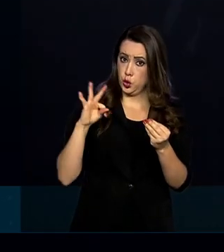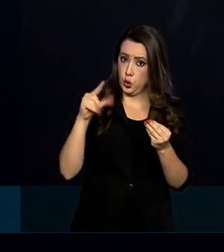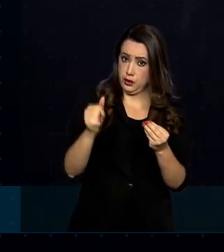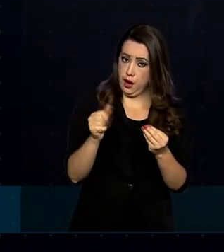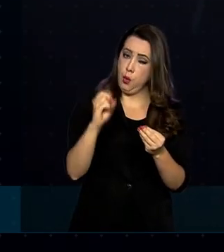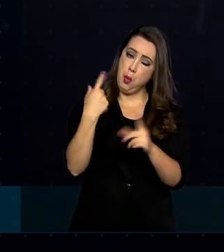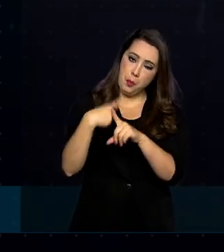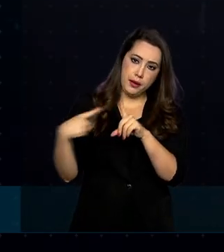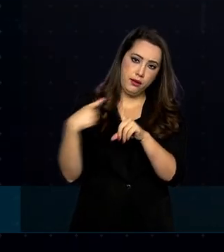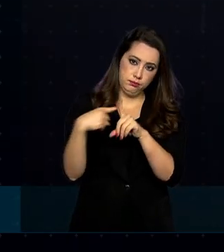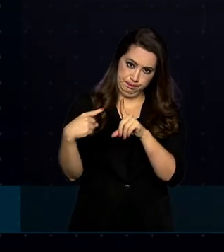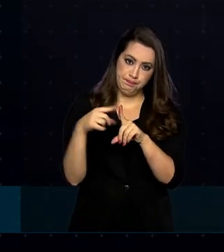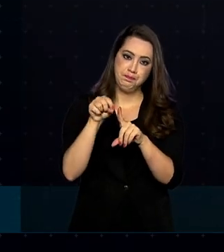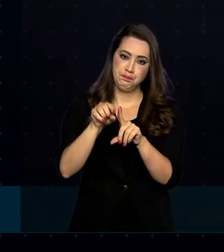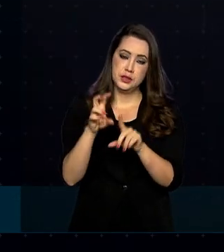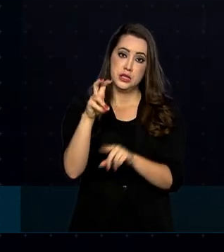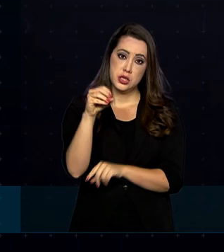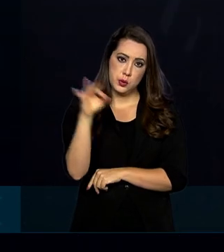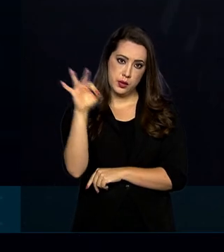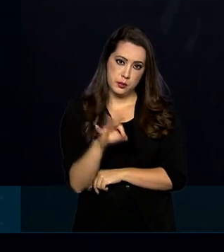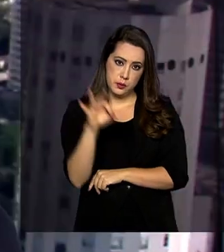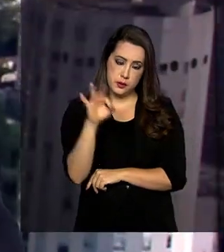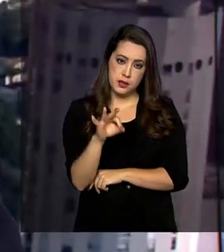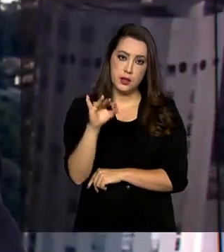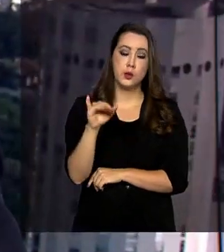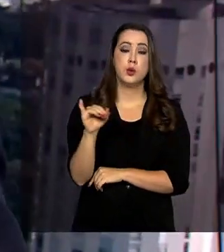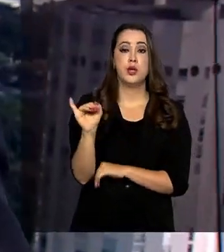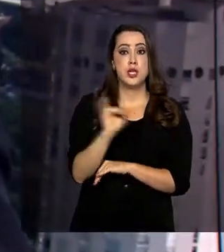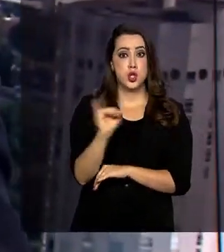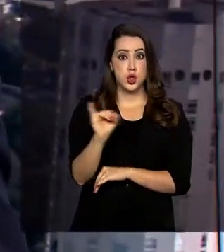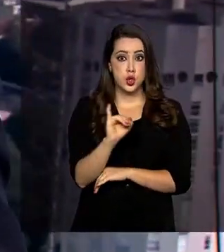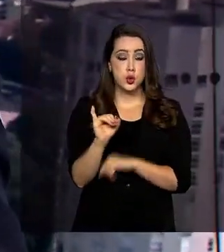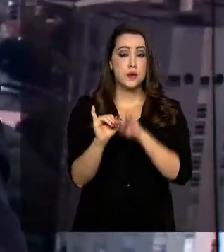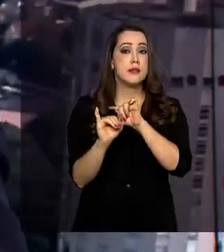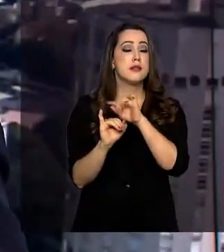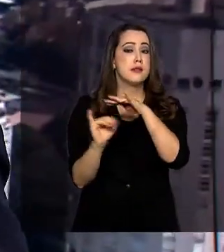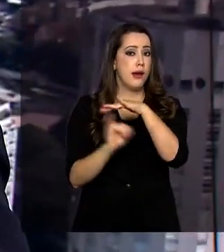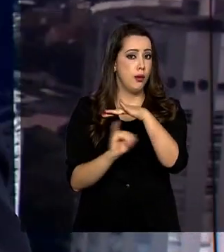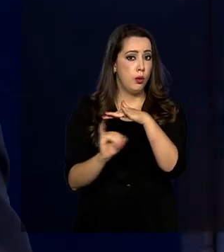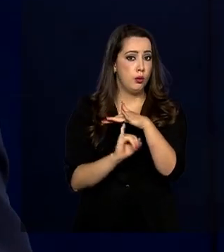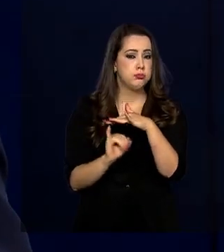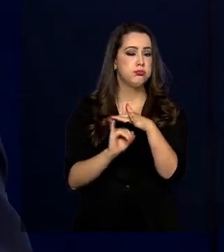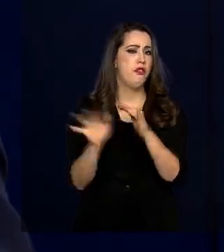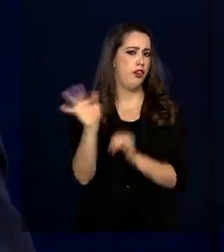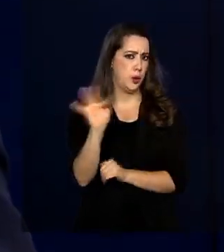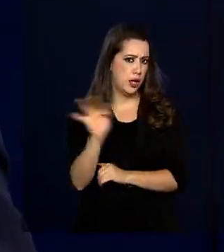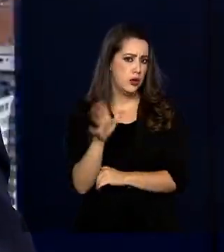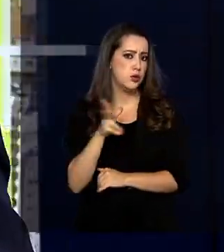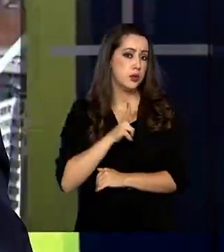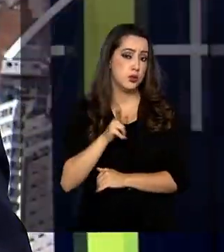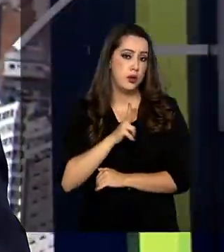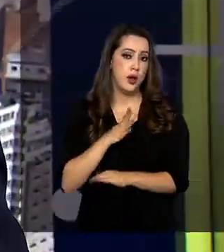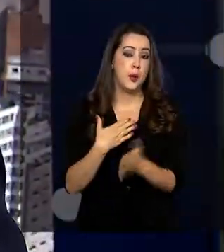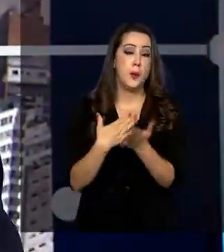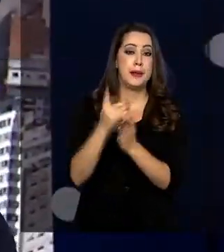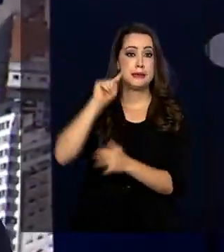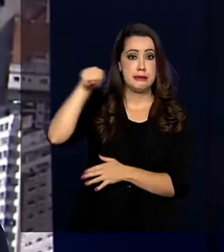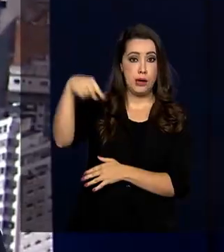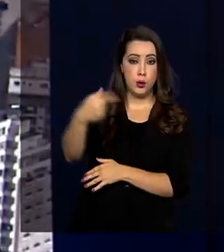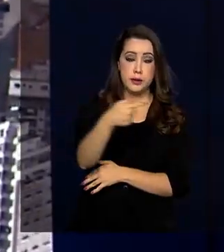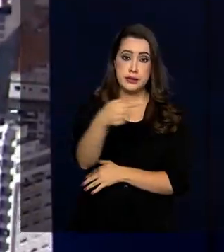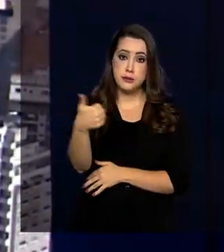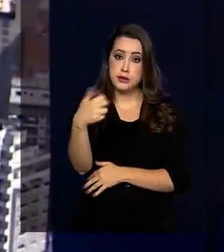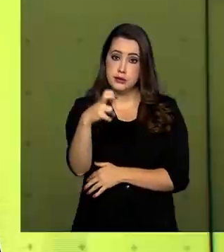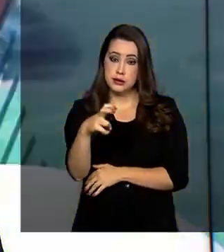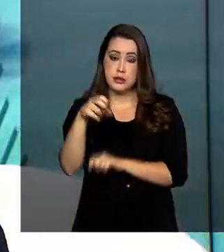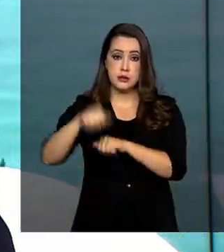em instituições de ensino superior privadas. As inscrições começam na semana que vem, em 15 de setembro, e devem ser feitas